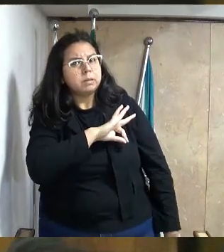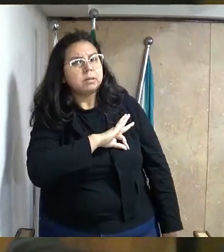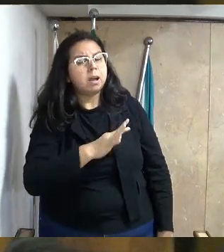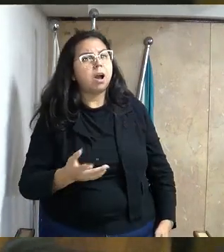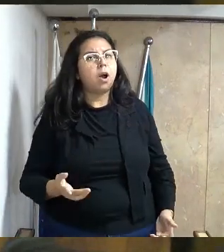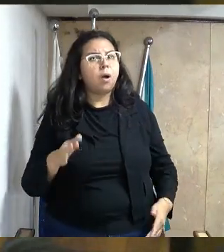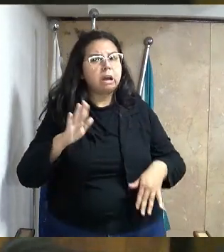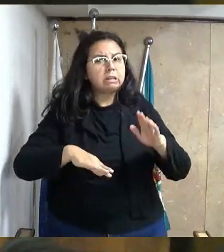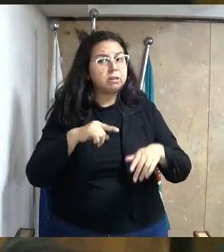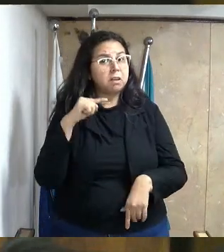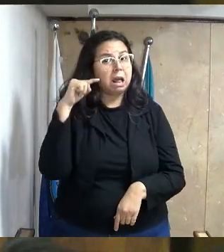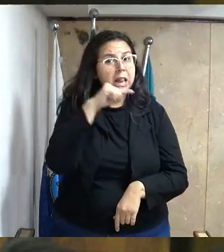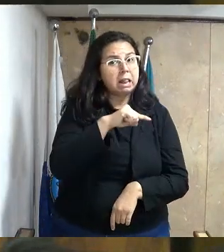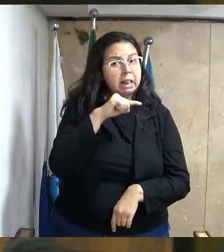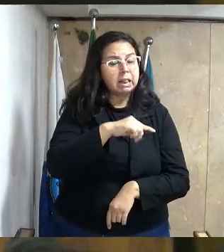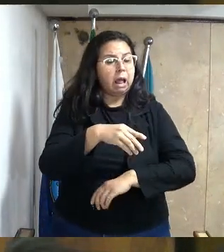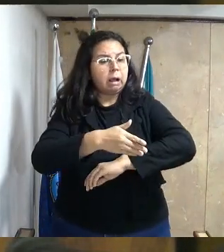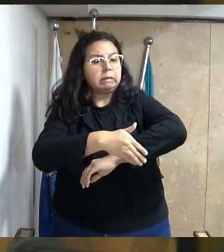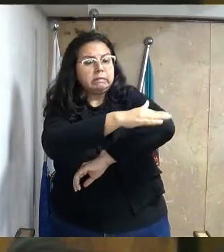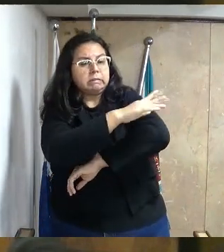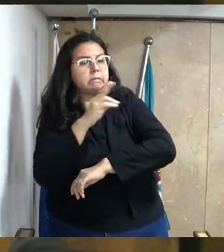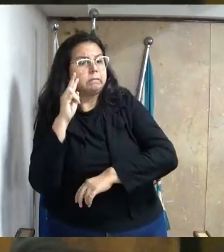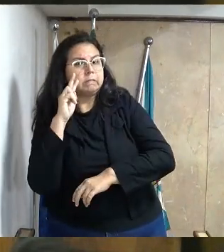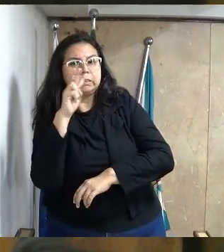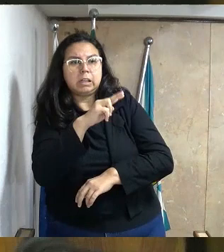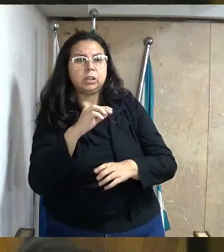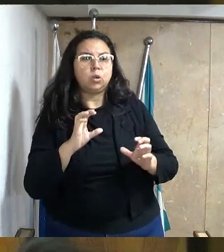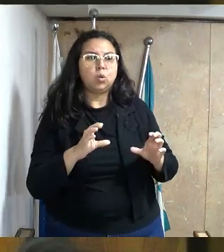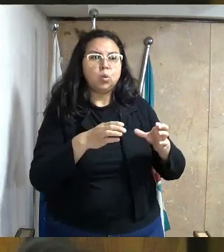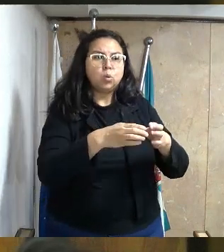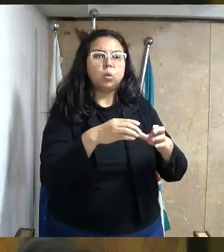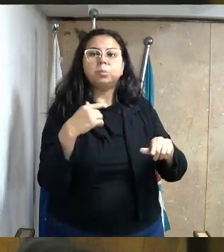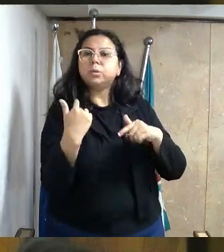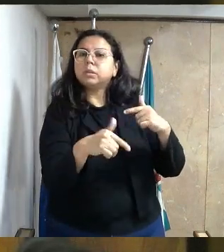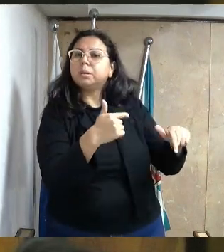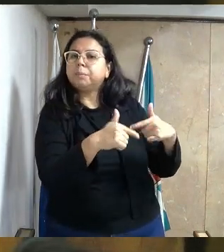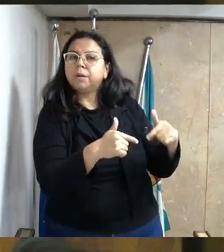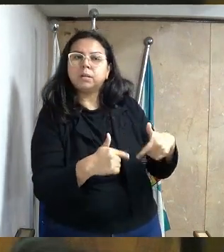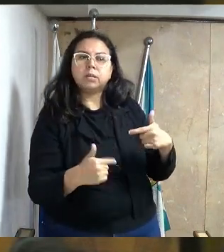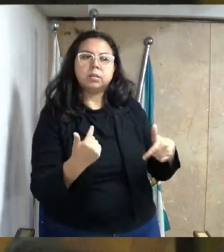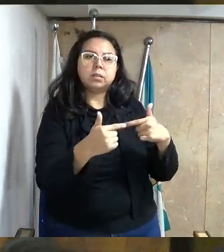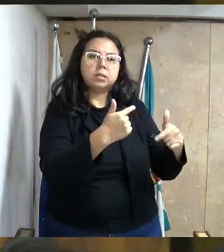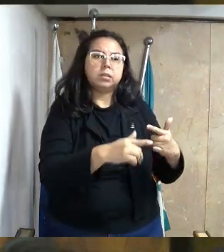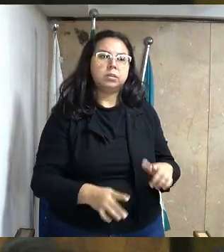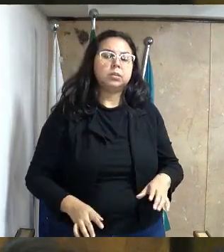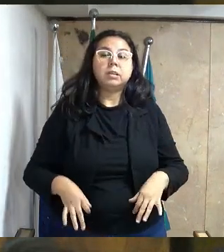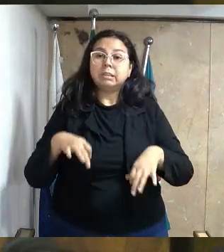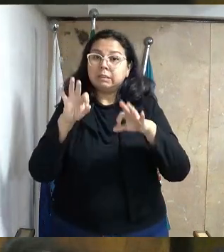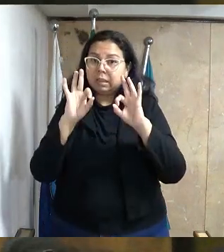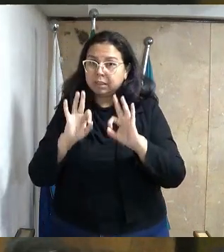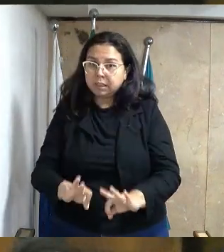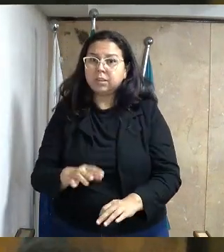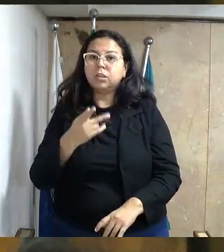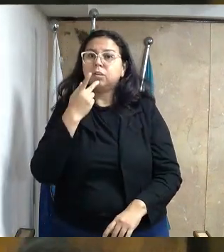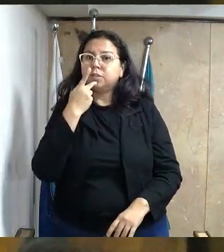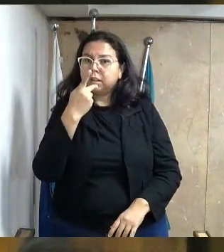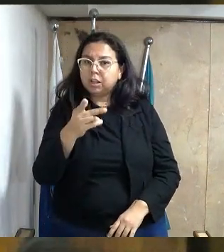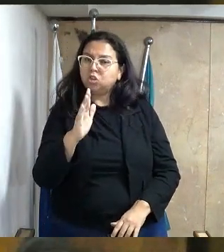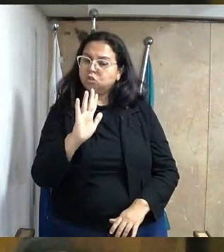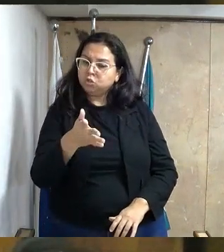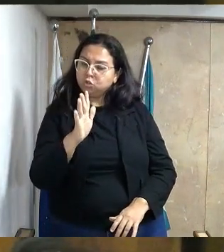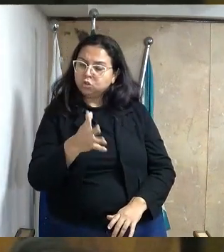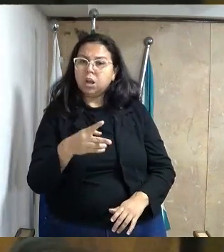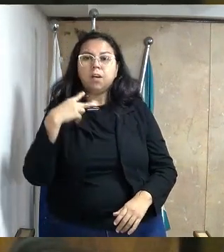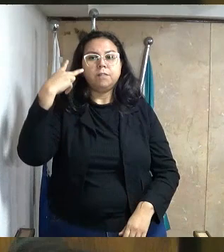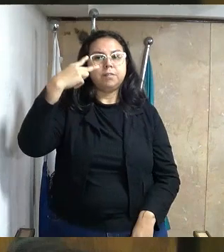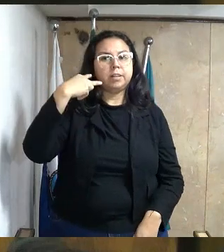que olhem lá, vejam a nossa mega operação e podem ter certeza. é o que eu falei aqui na outra sessão, o vereador